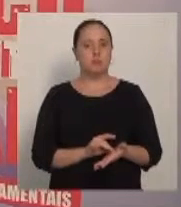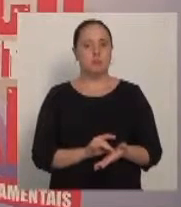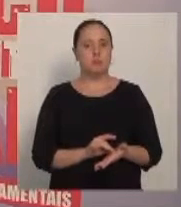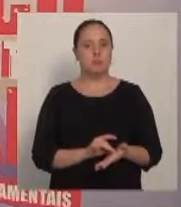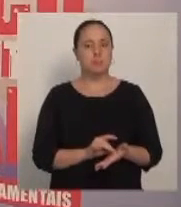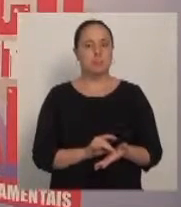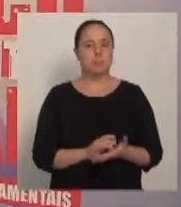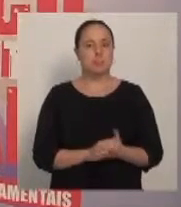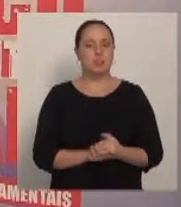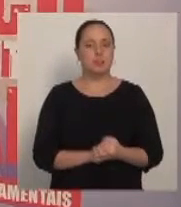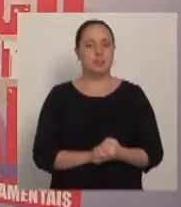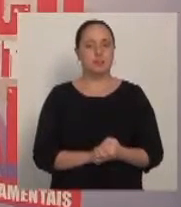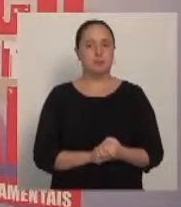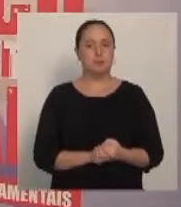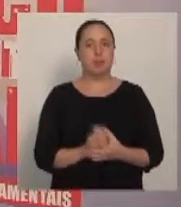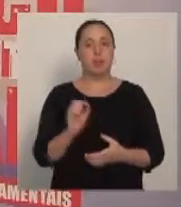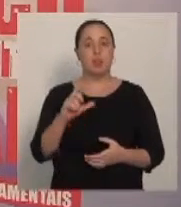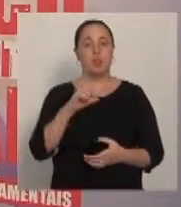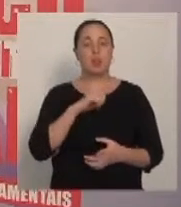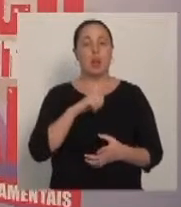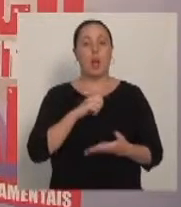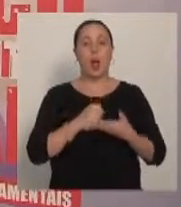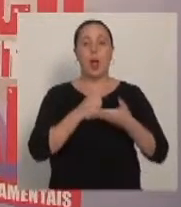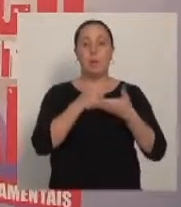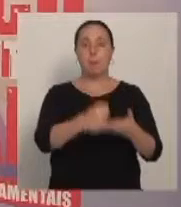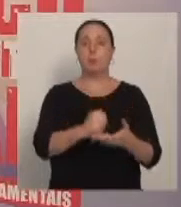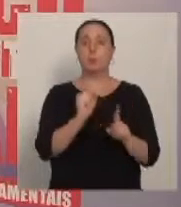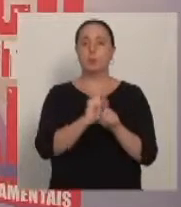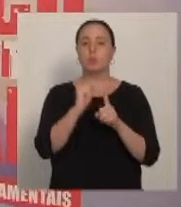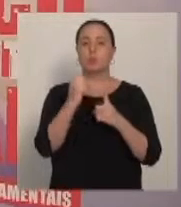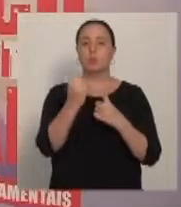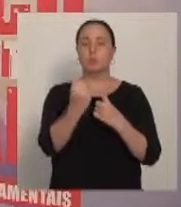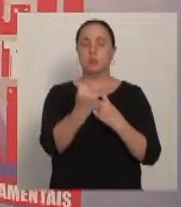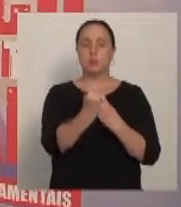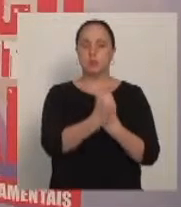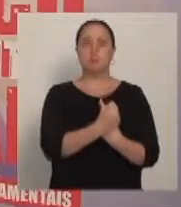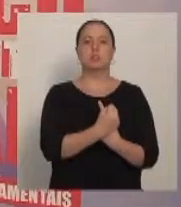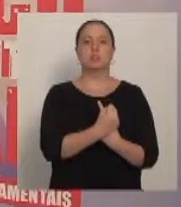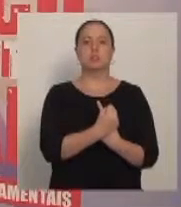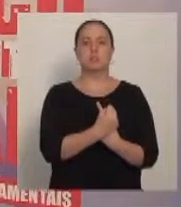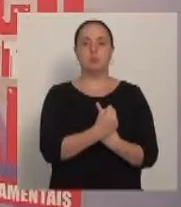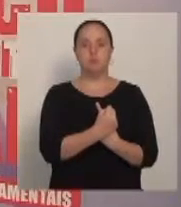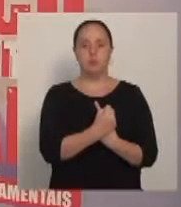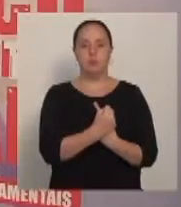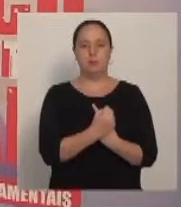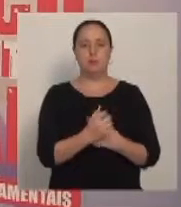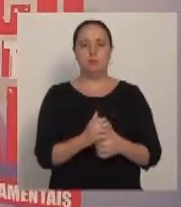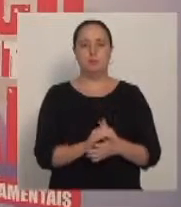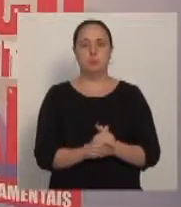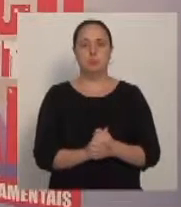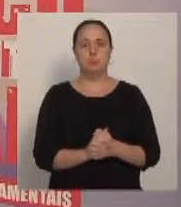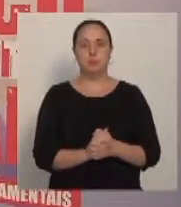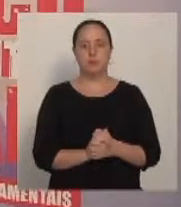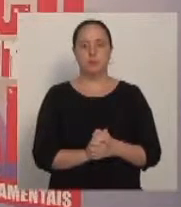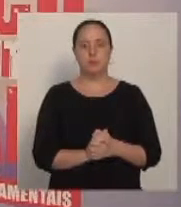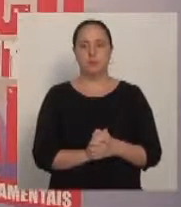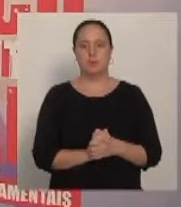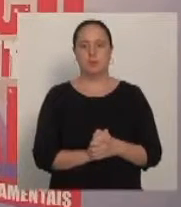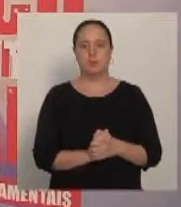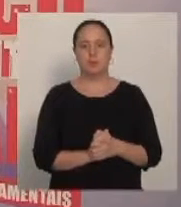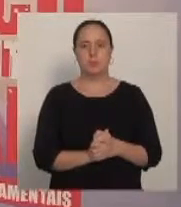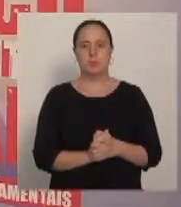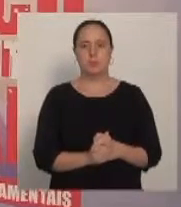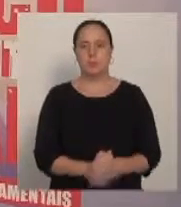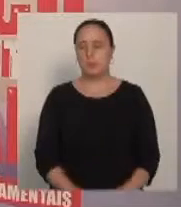Temos excelentes exemplos de promotoria apoiando a sociedade civil